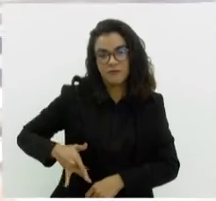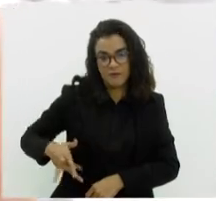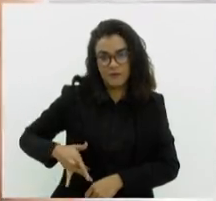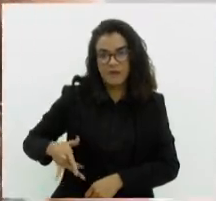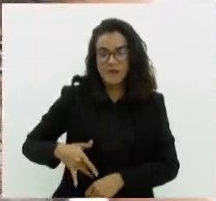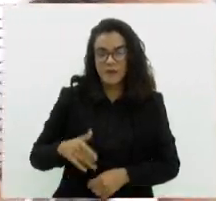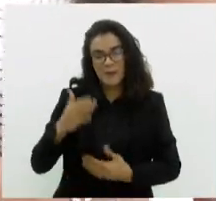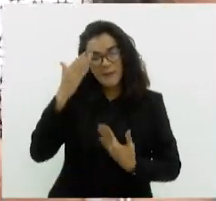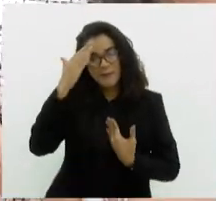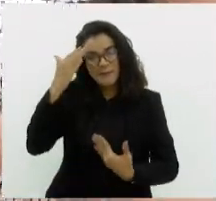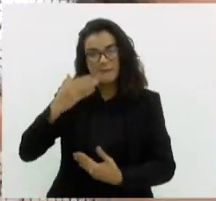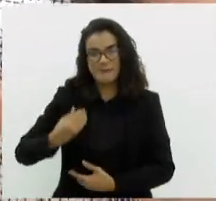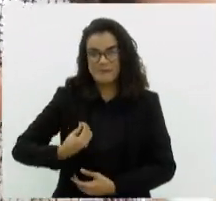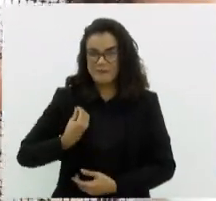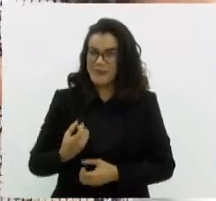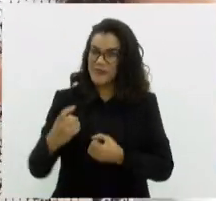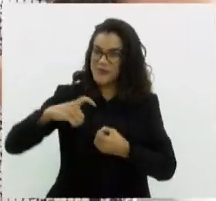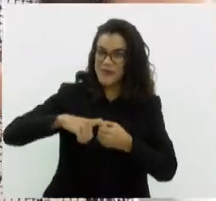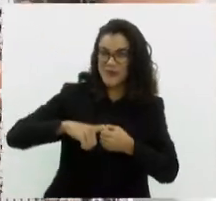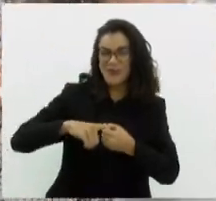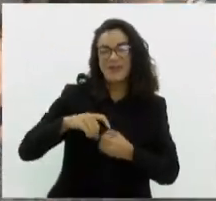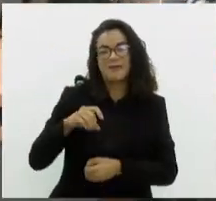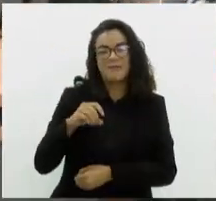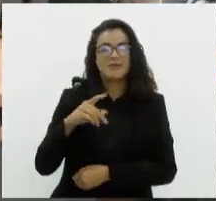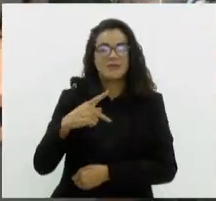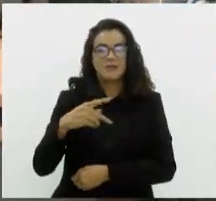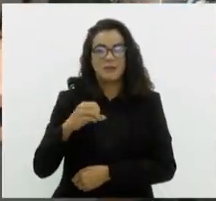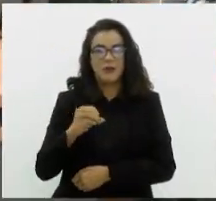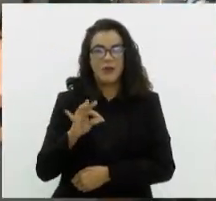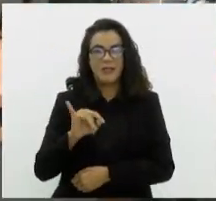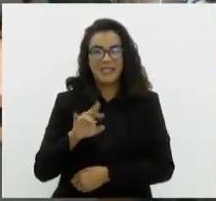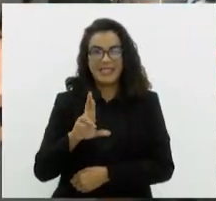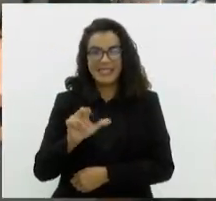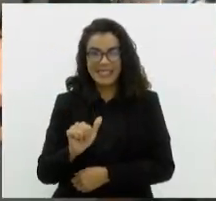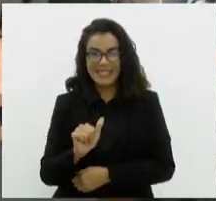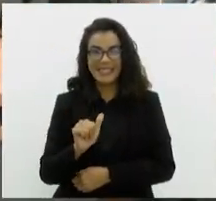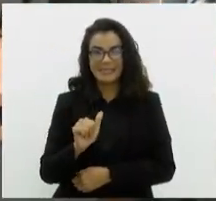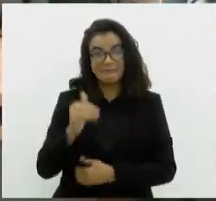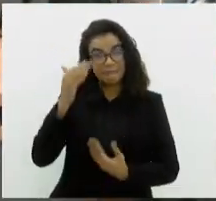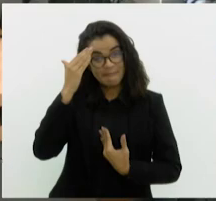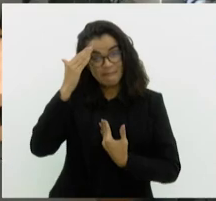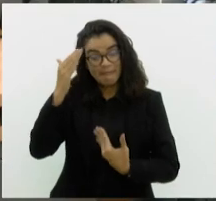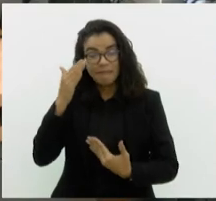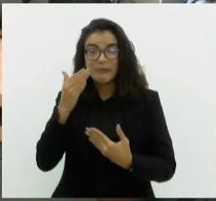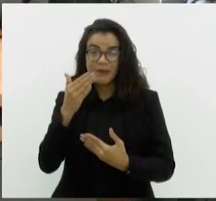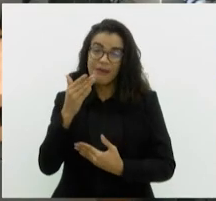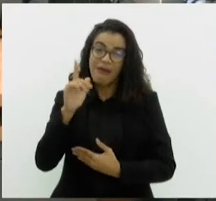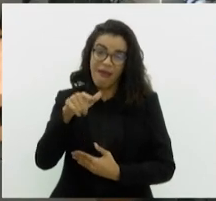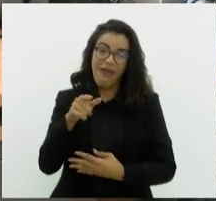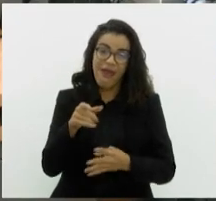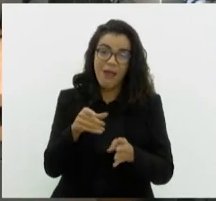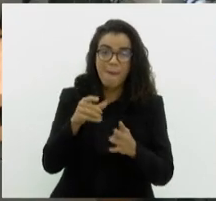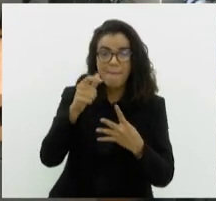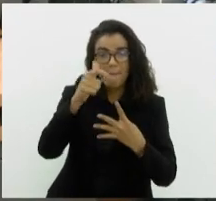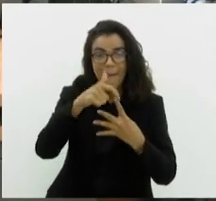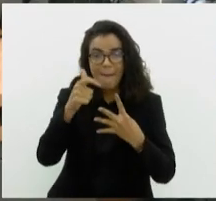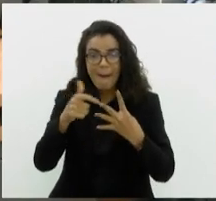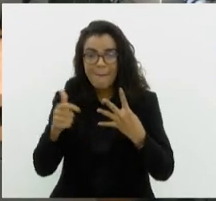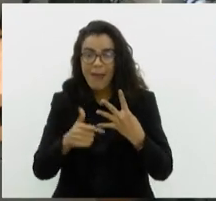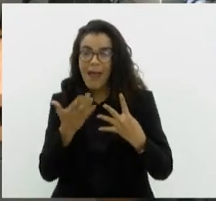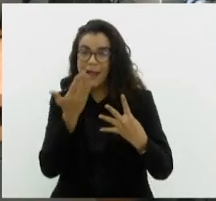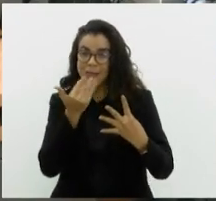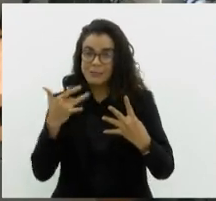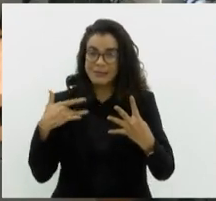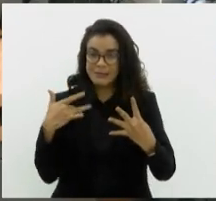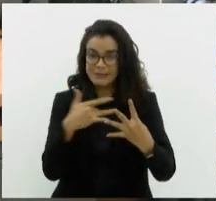participação. Putira, voltamos com você no estúdio. Obrigada, Paulo Vítor. São as dicas que a gente já sabe, né? Alimentação saudável,